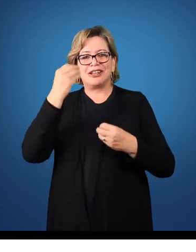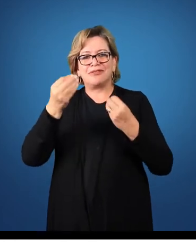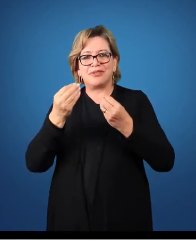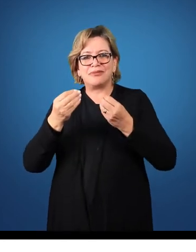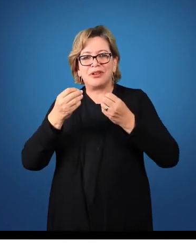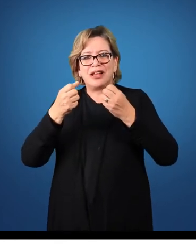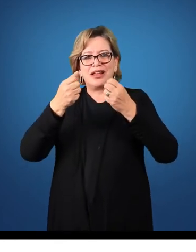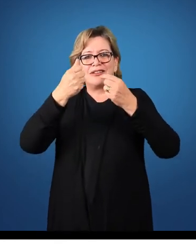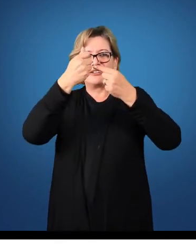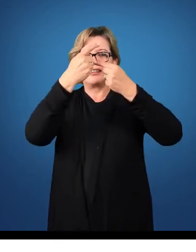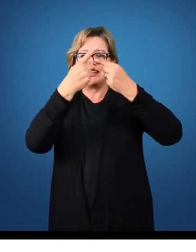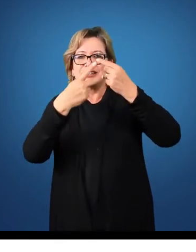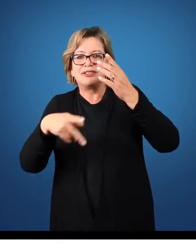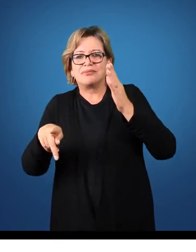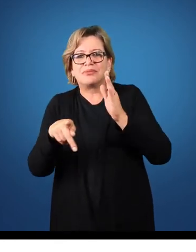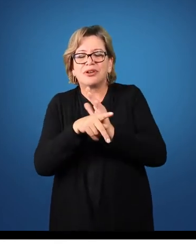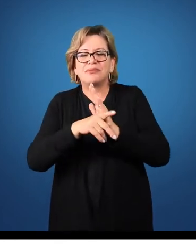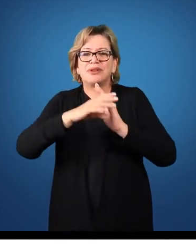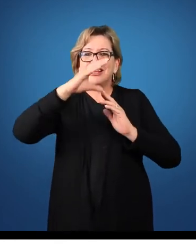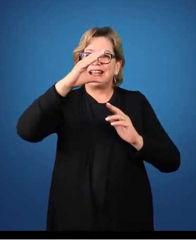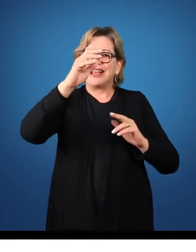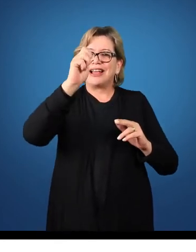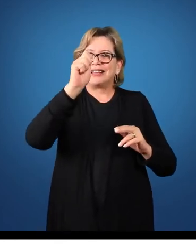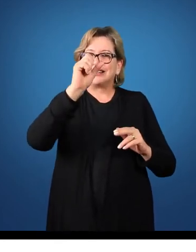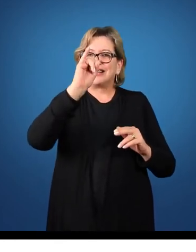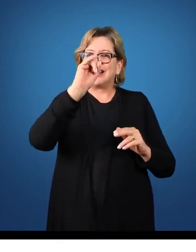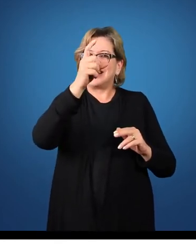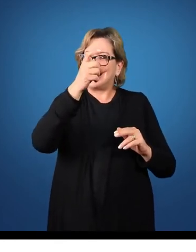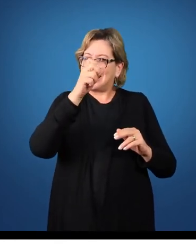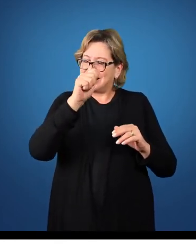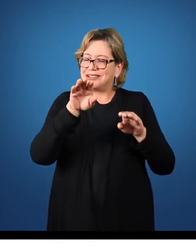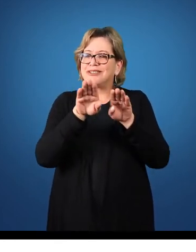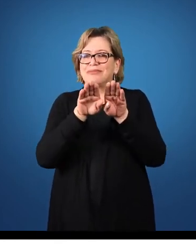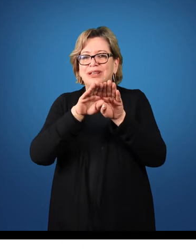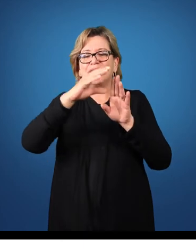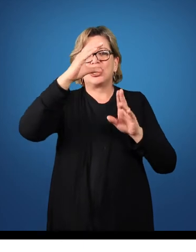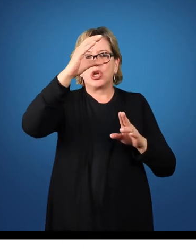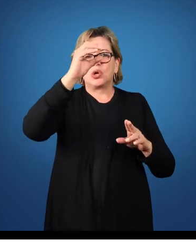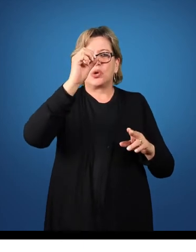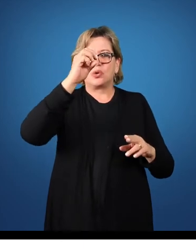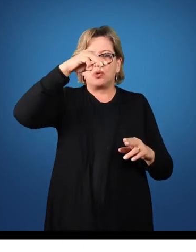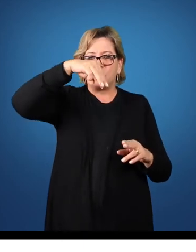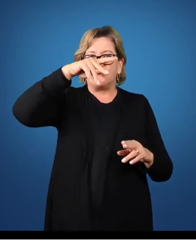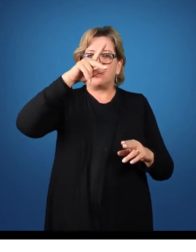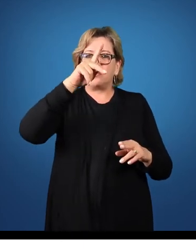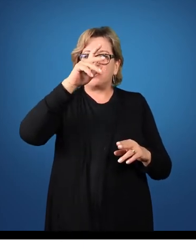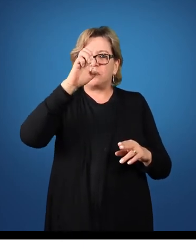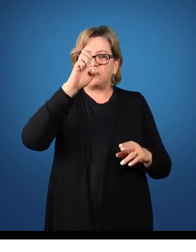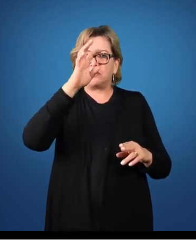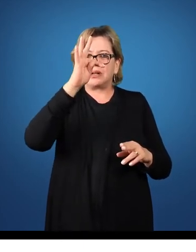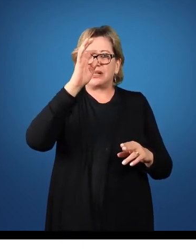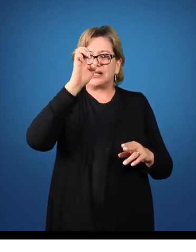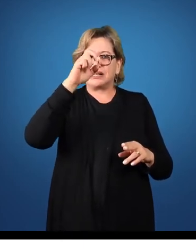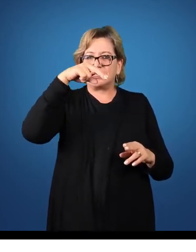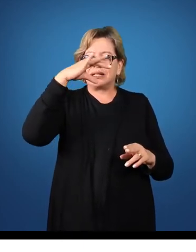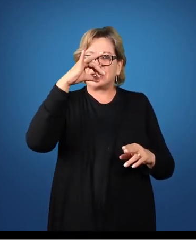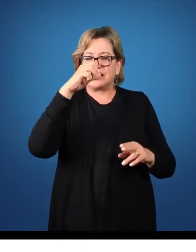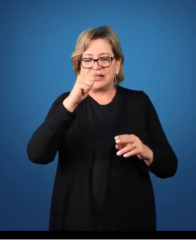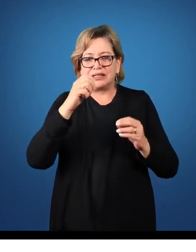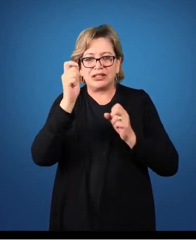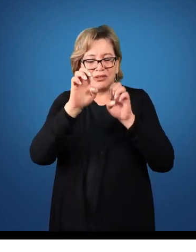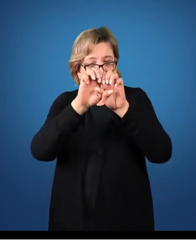aspectos relacionados ao regime de caixa, regime de competência. Essa estrutura de regime de caixa e de